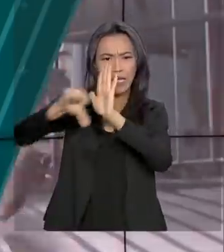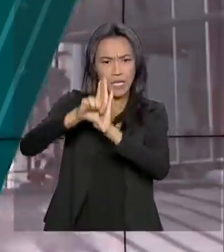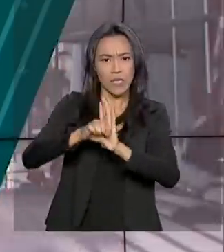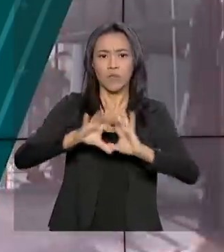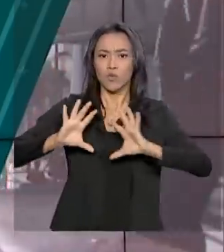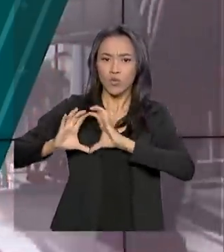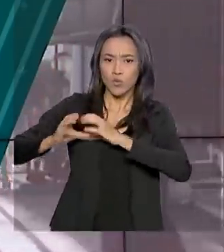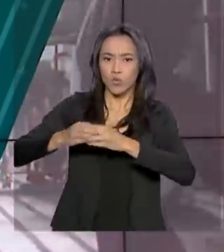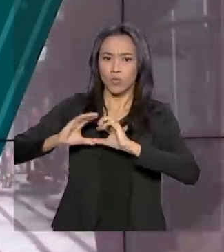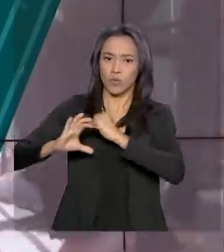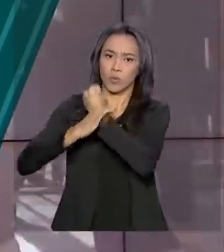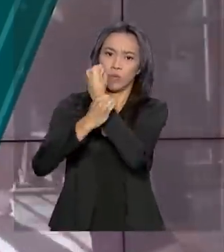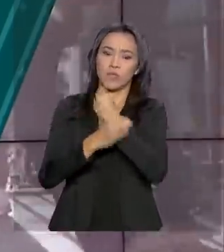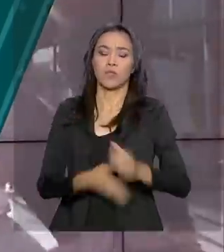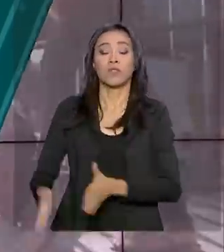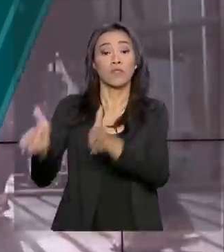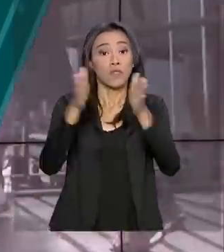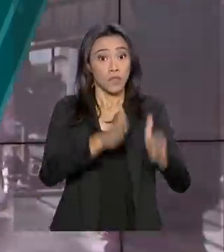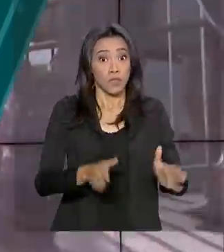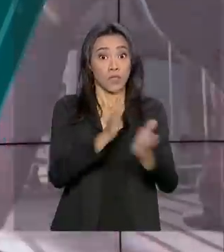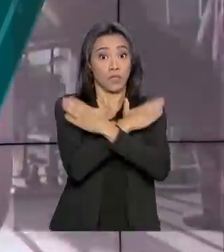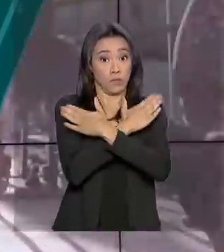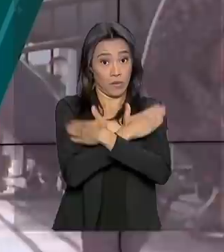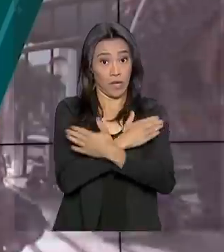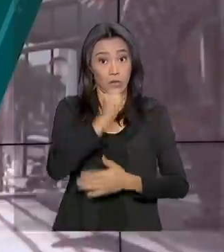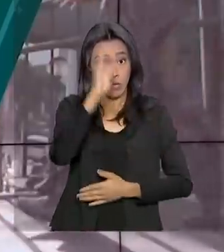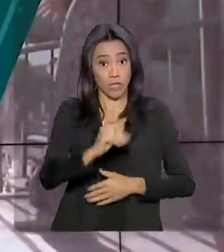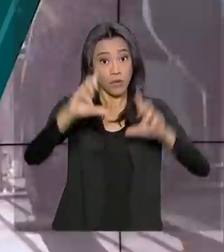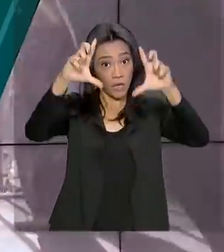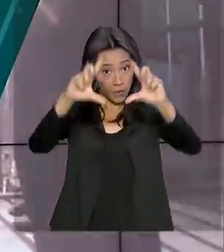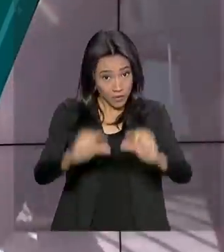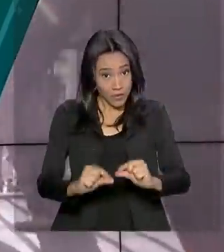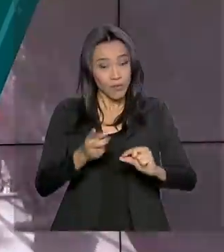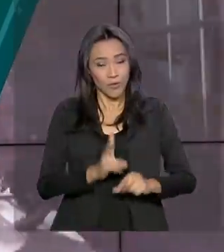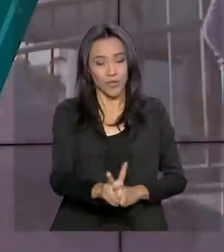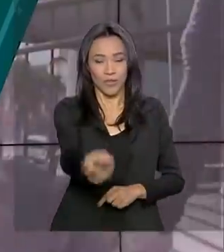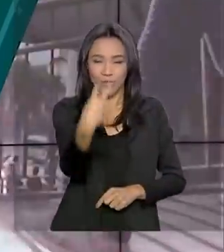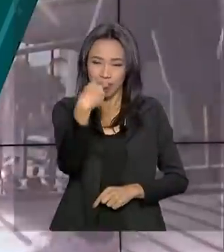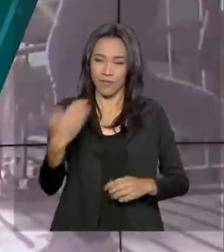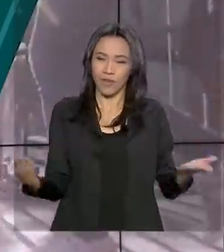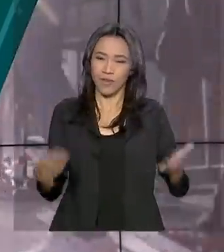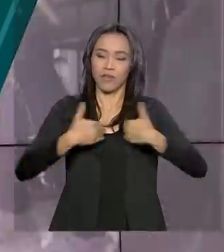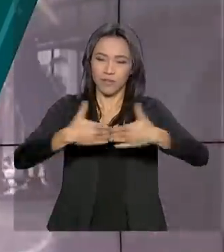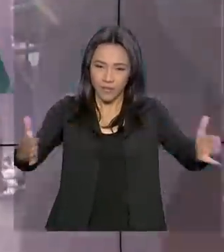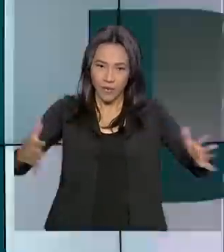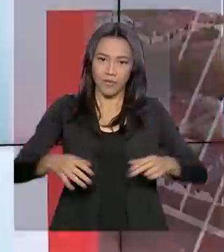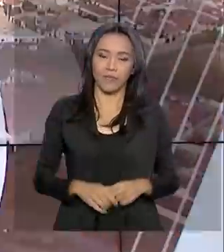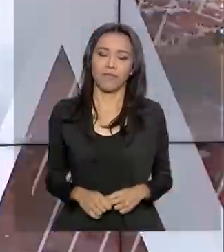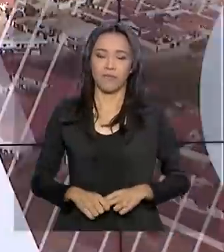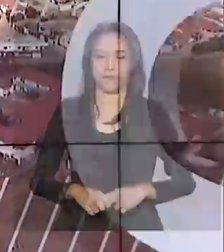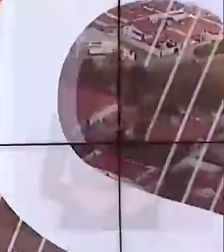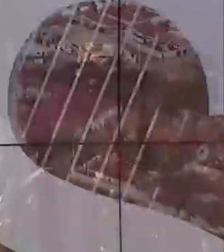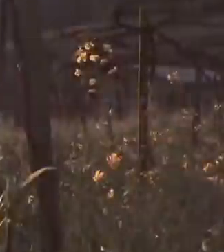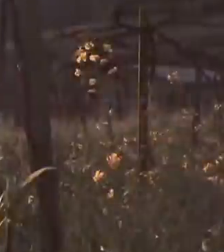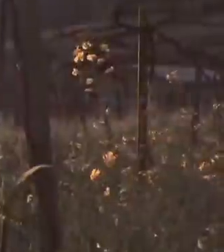E veja também, desemprego no país registra queda. Fique com a gente, o Brasil em dia já está no ar.